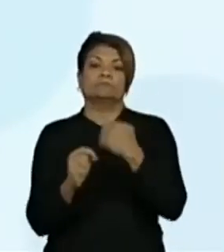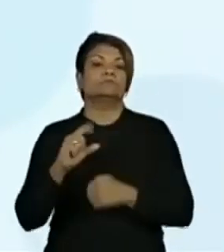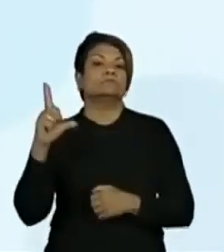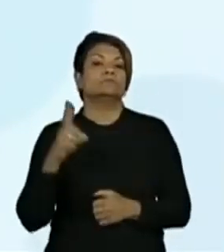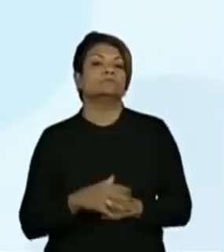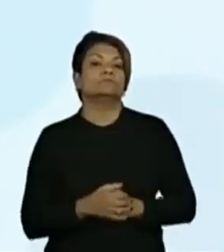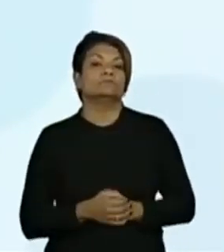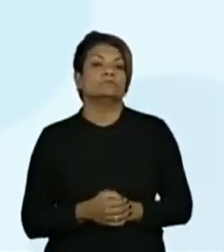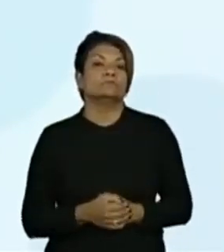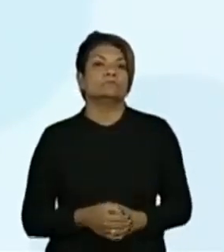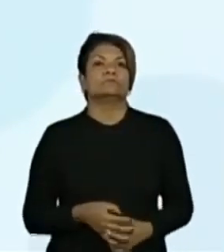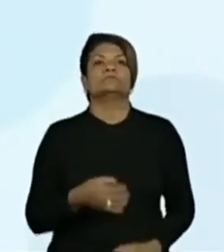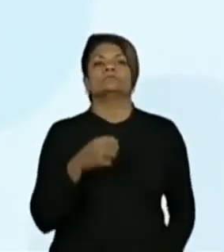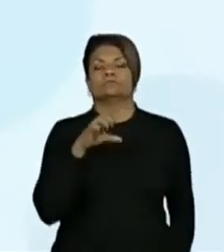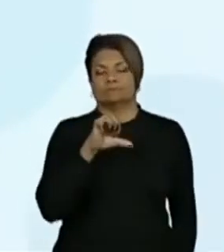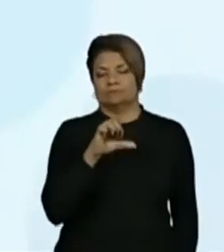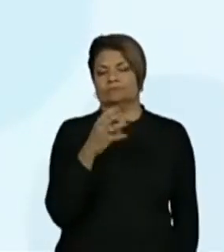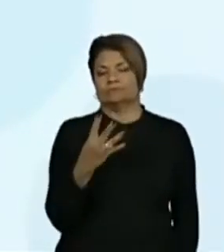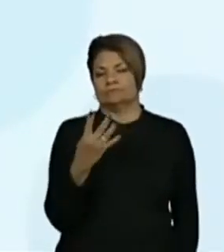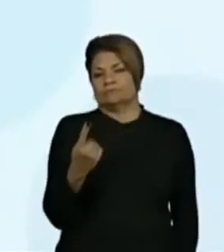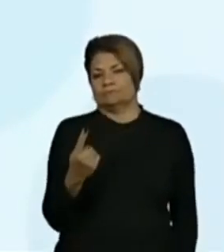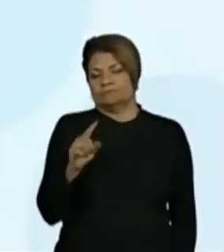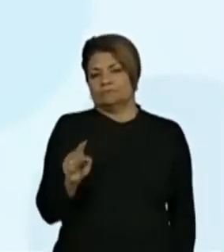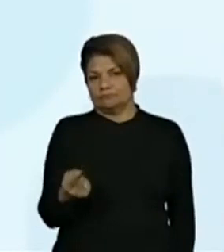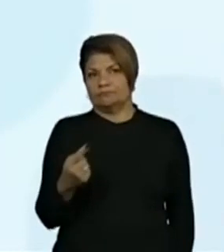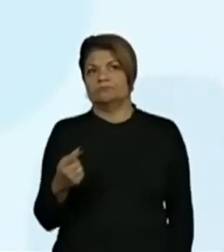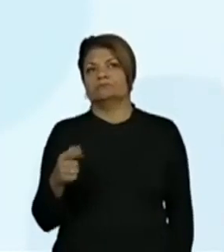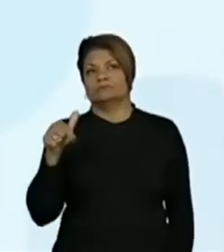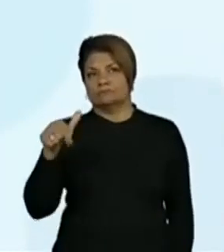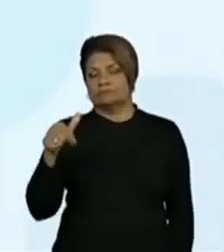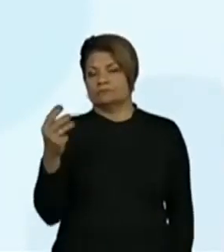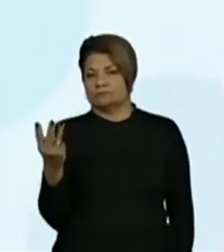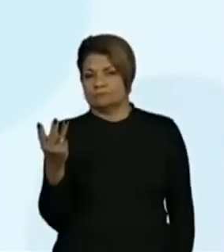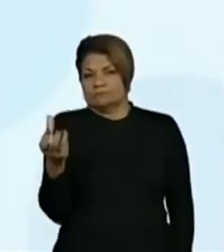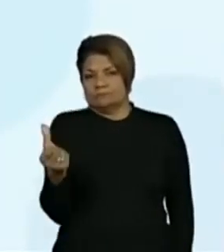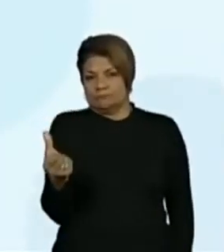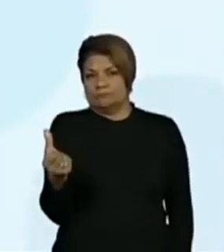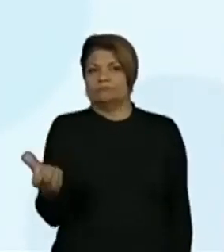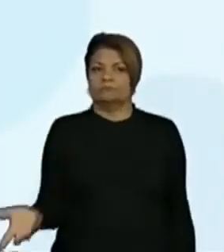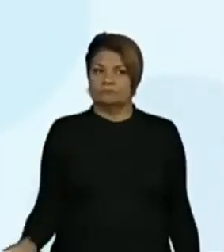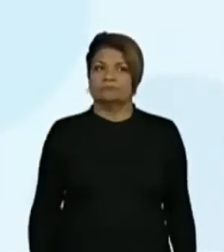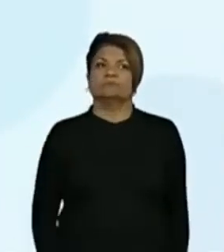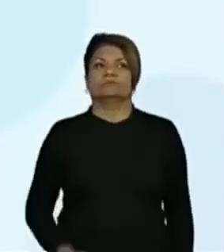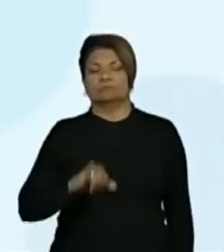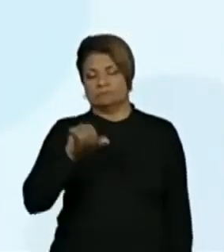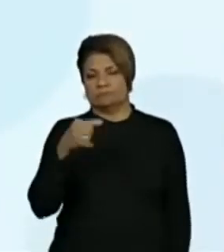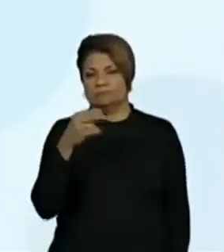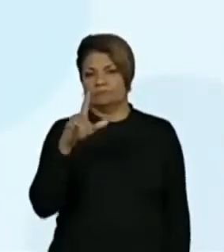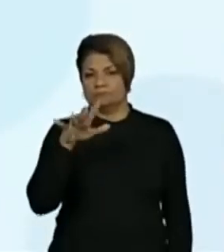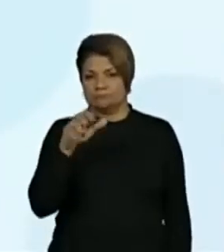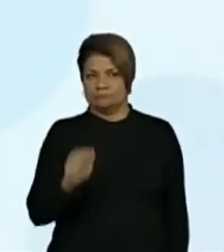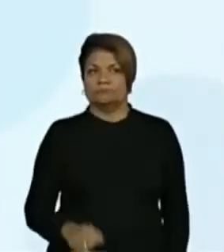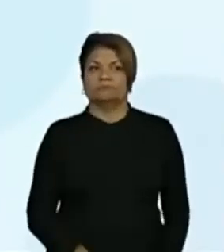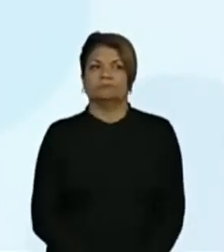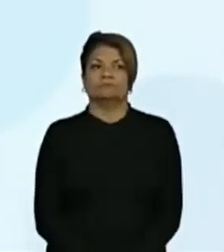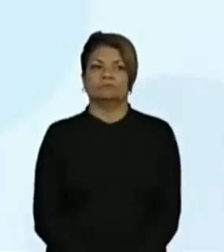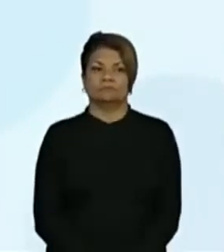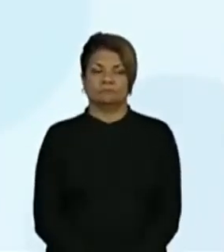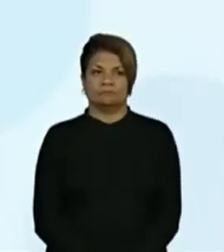O 941.736. Quem escreveu o maior número? Júlia. Vamos registrar aqui.